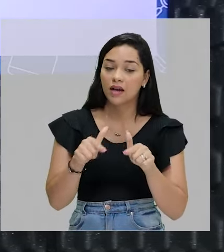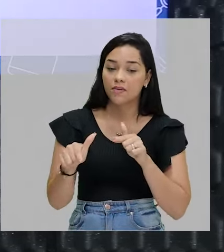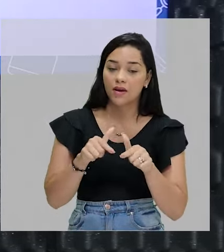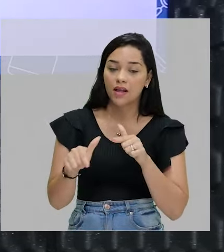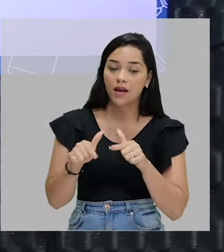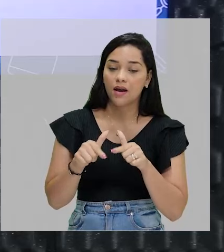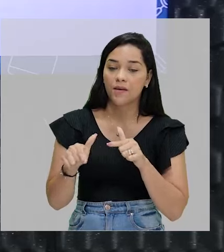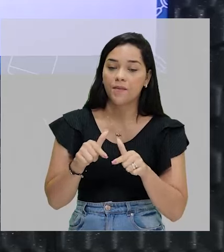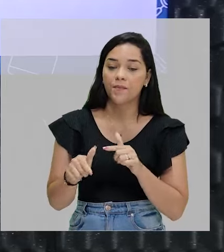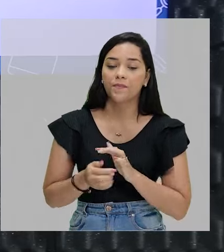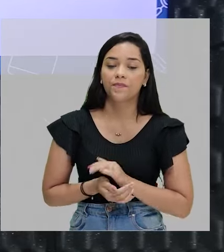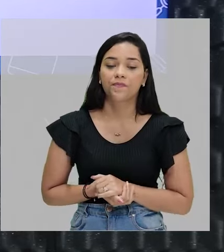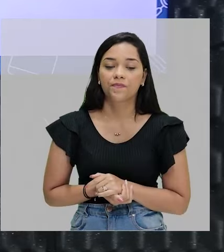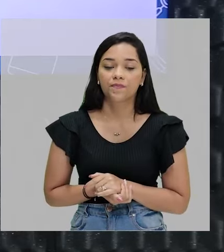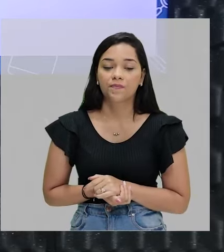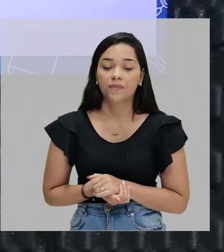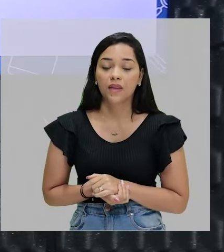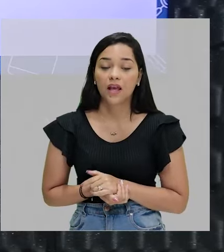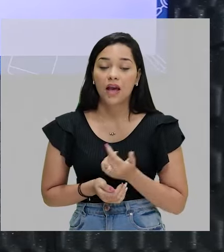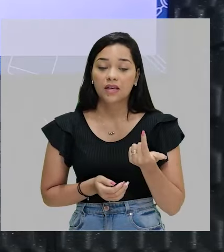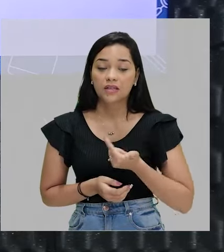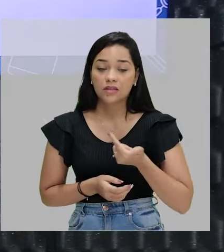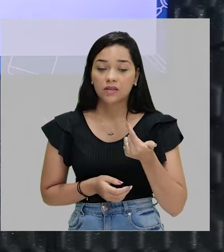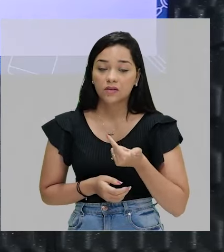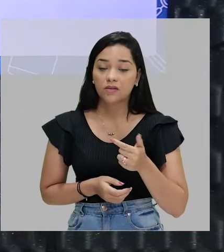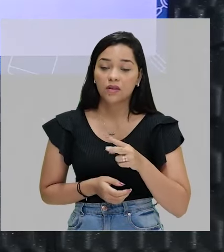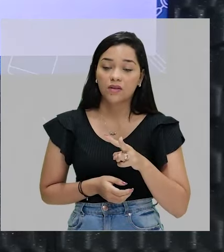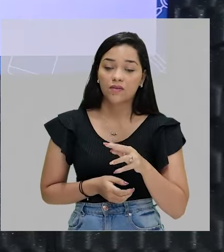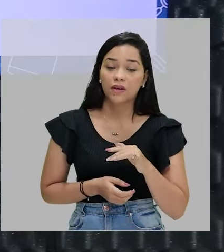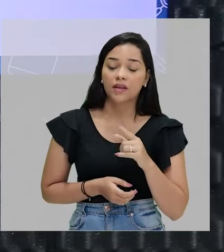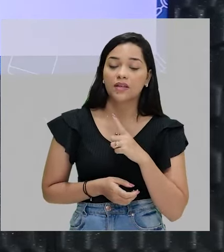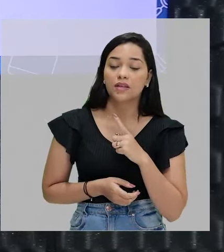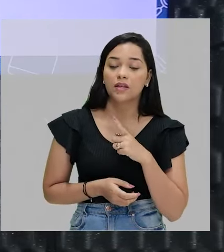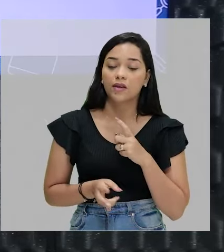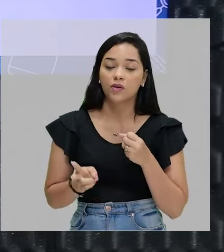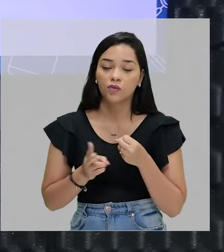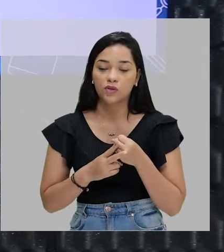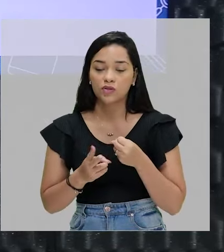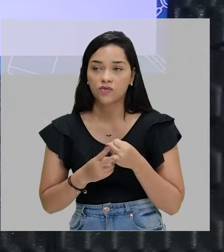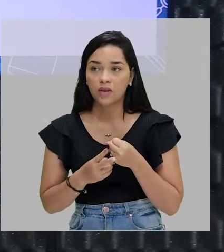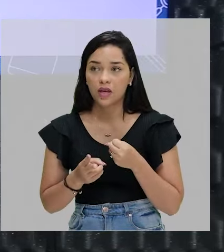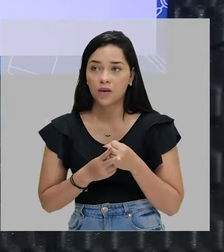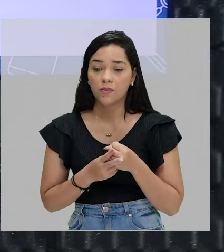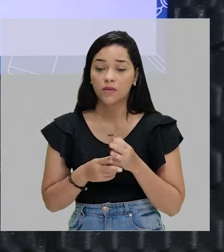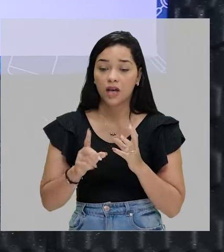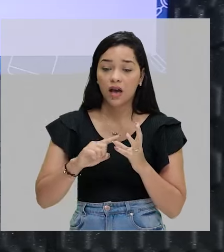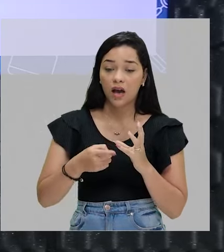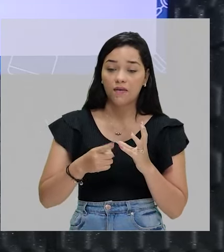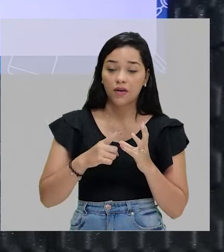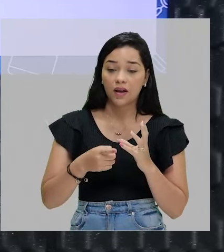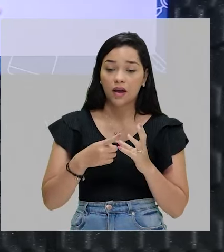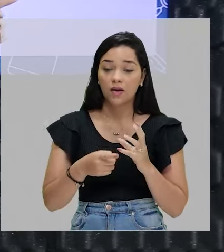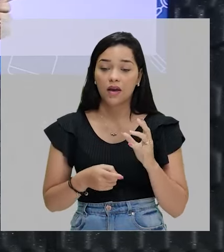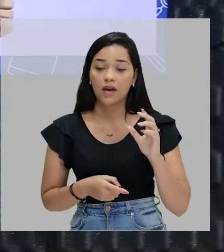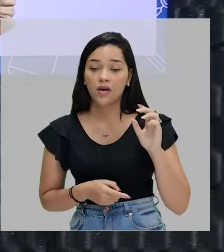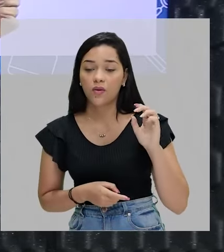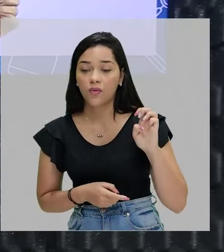A segunda conjugação vai abranger os verbos cuja vogal temática